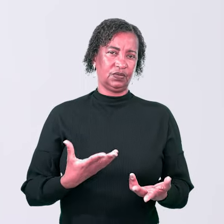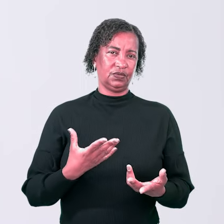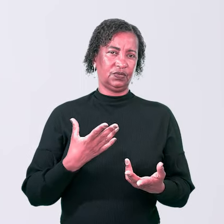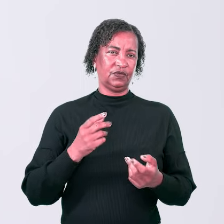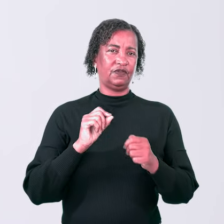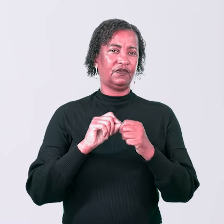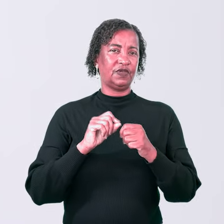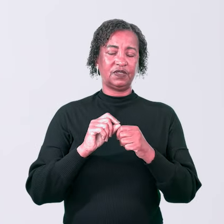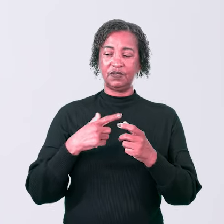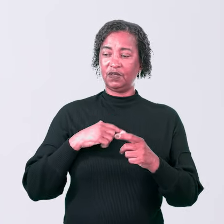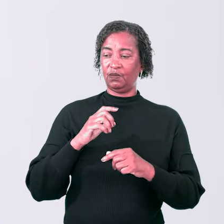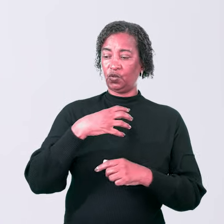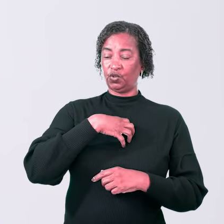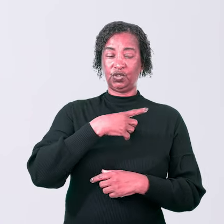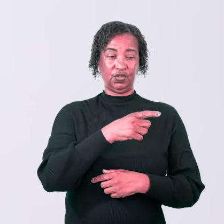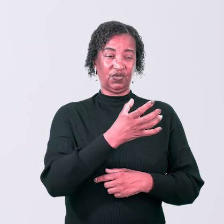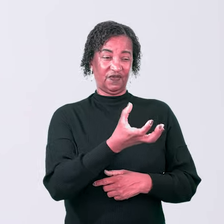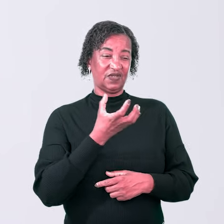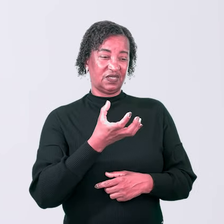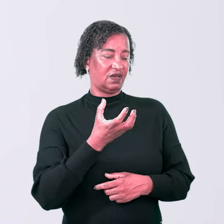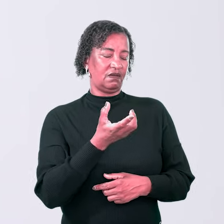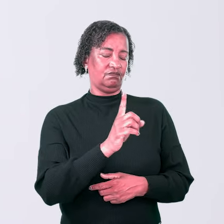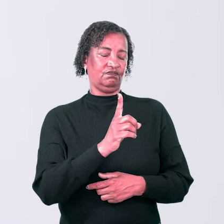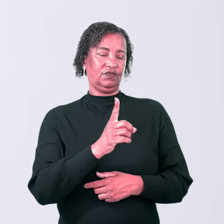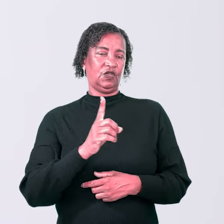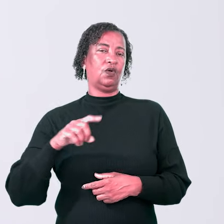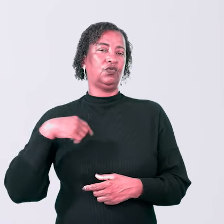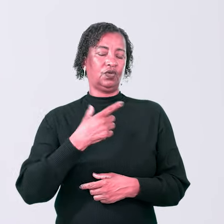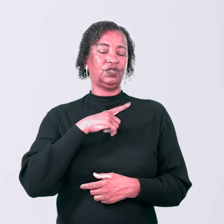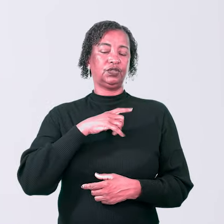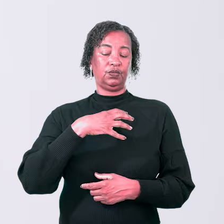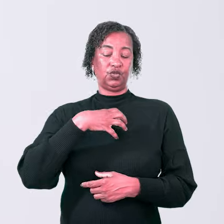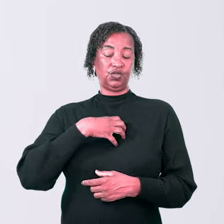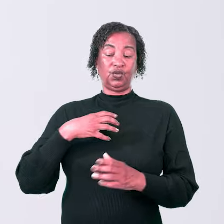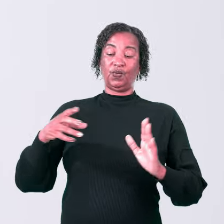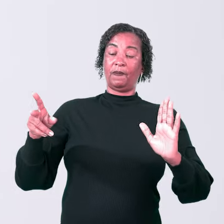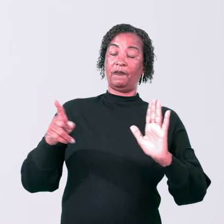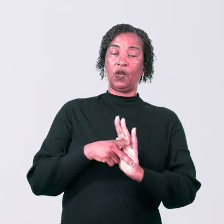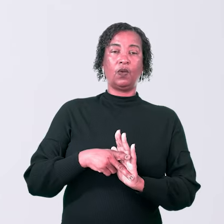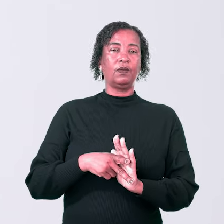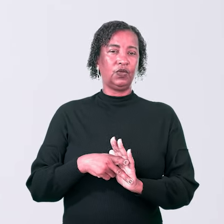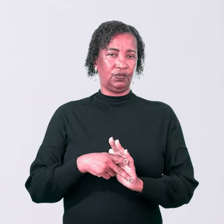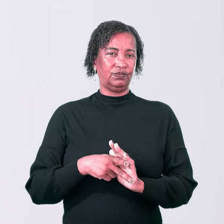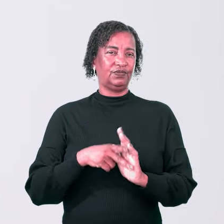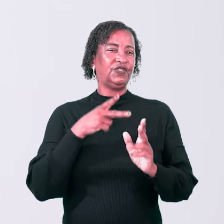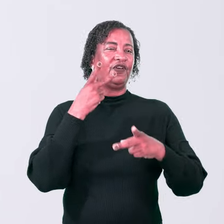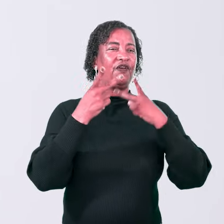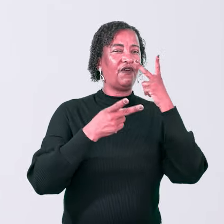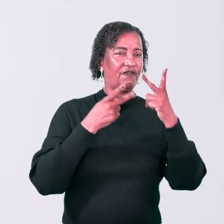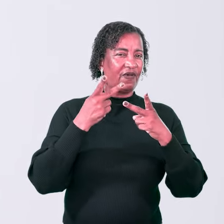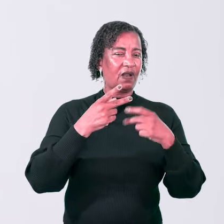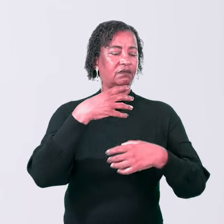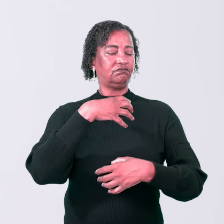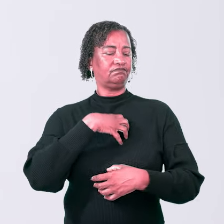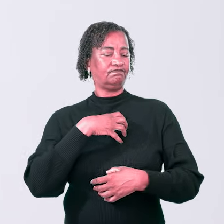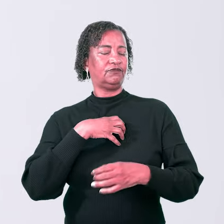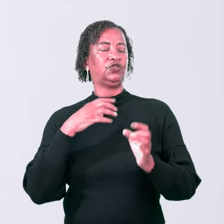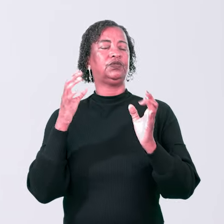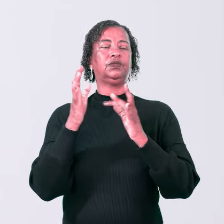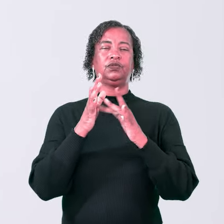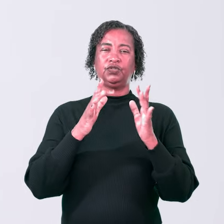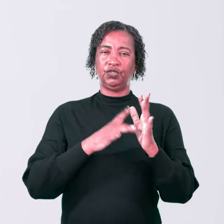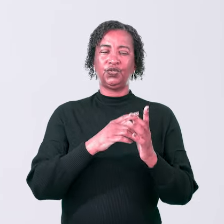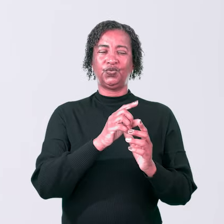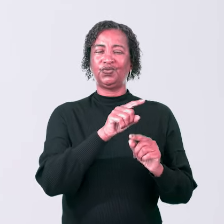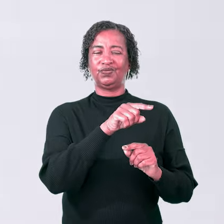Nós fazemos assim, nós não fazemos do jeito que você está falando. Nós temos o nosso jeito. Mesmo que estejam falando do que é o jeito de Jesus.